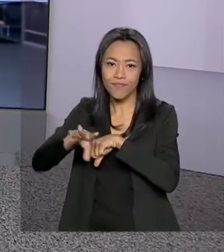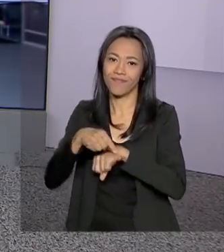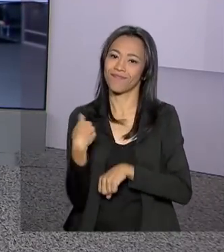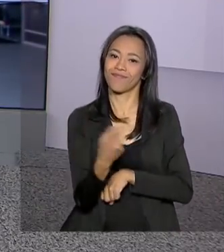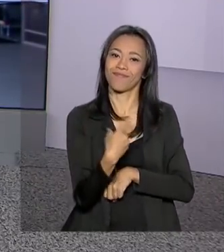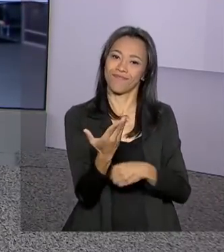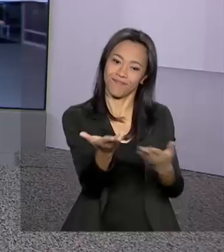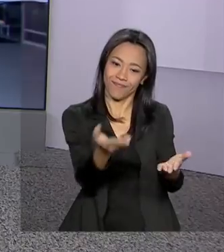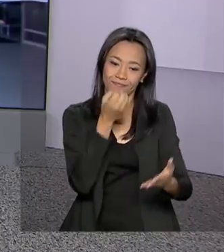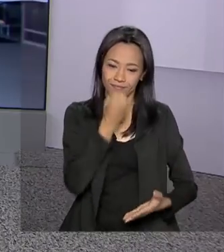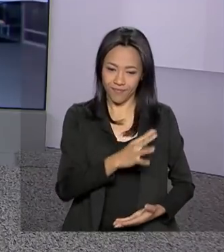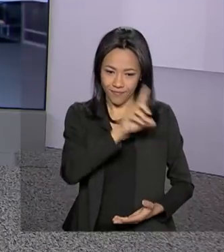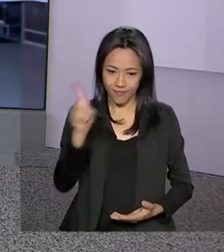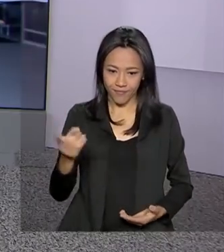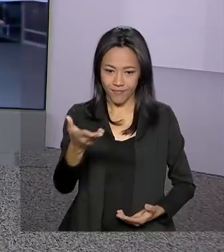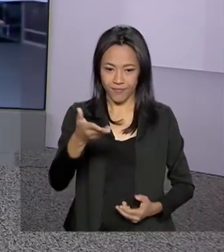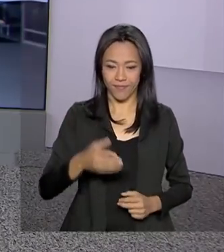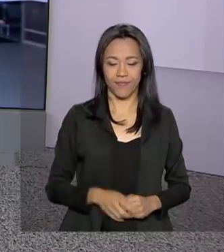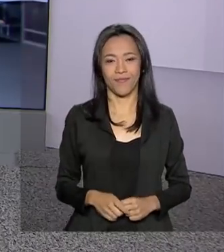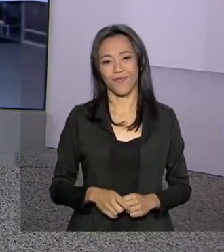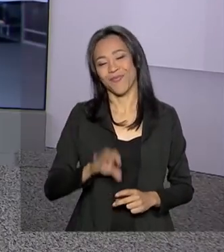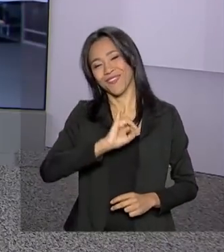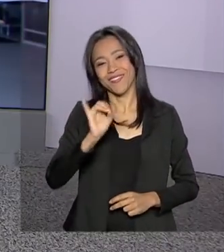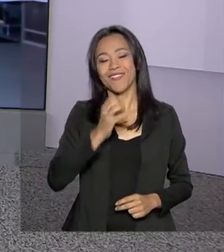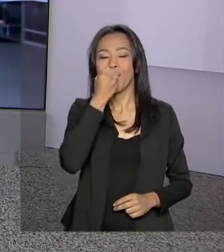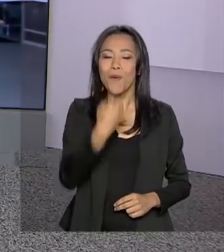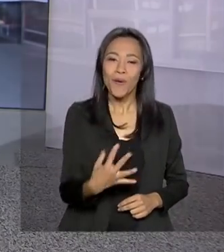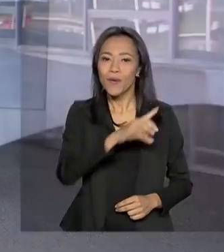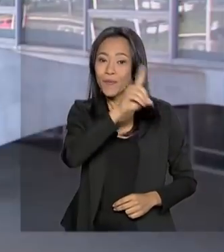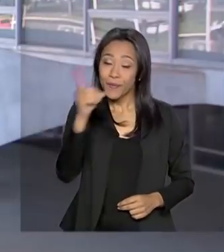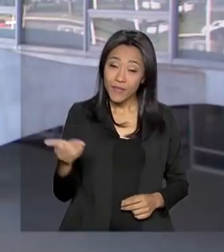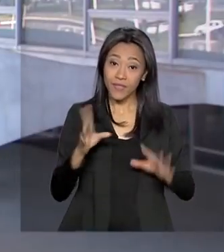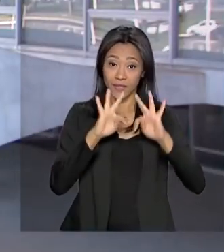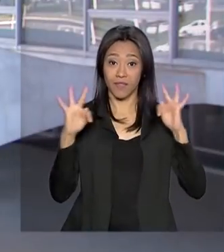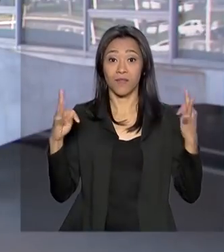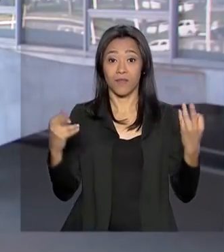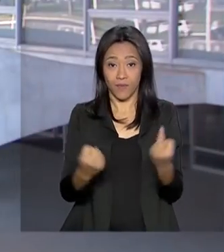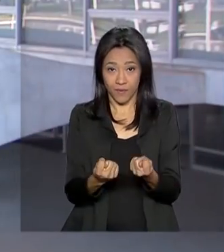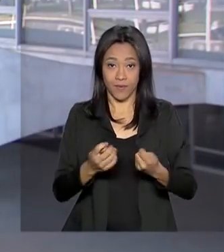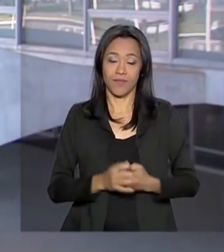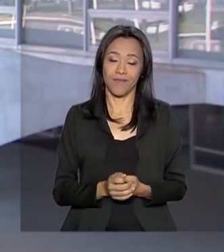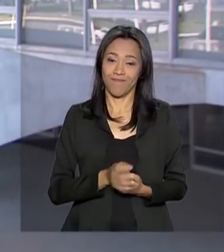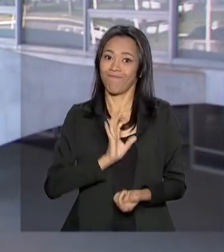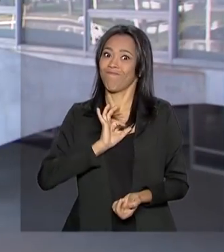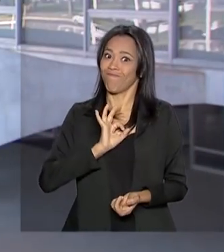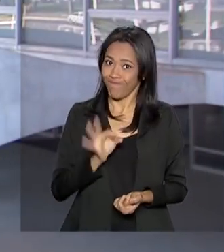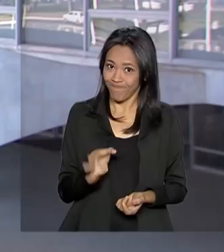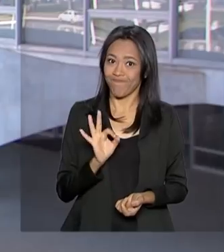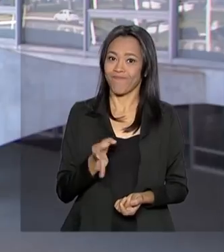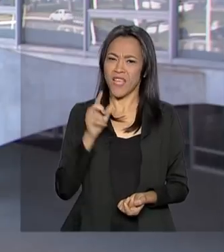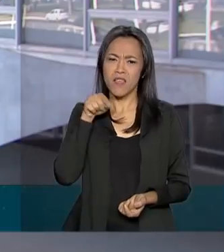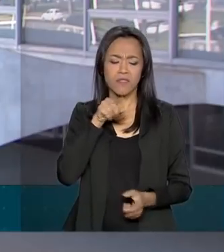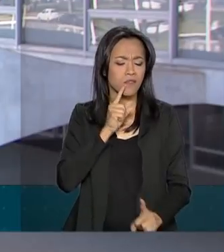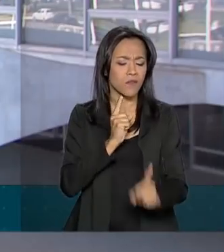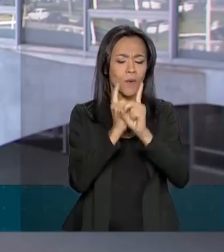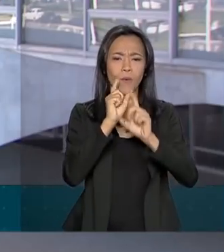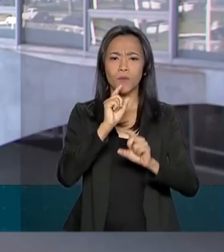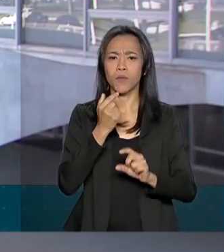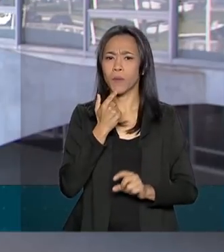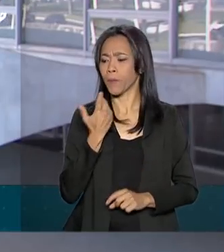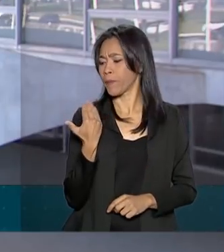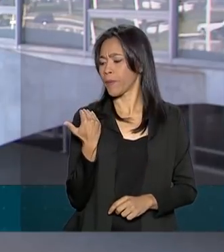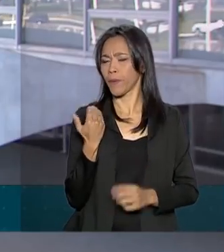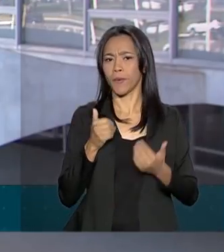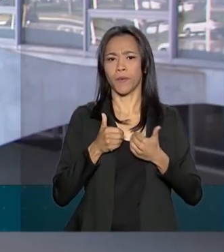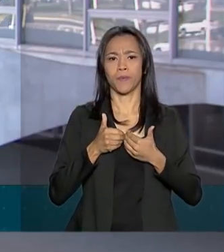Oi, Gabriela, bom dia. Olá, Carla, bom dia, um bom dia a todos. É isso mesmo, esse encontro terminou agora há